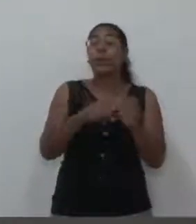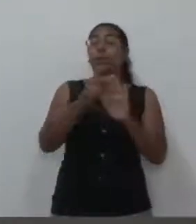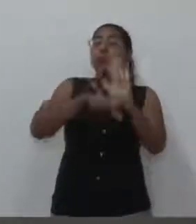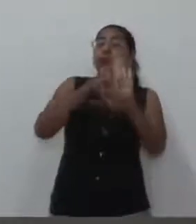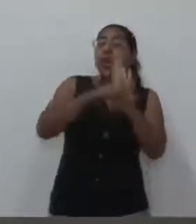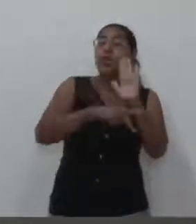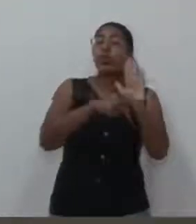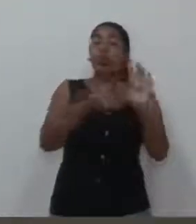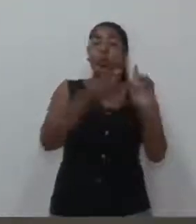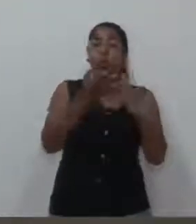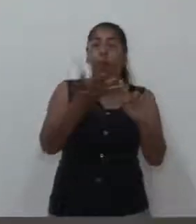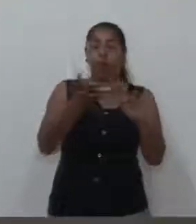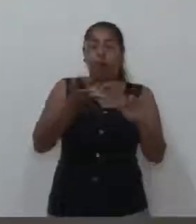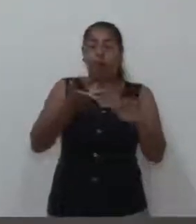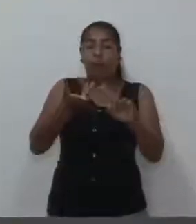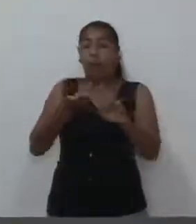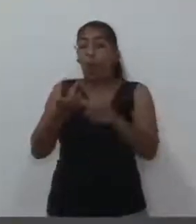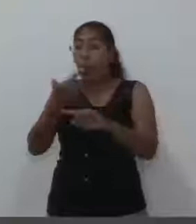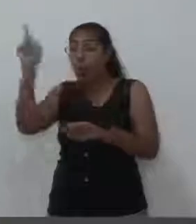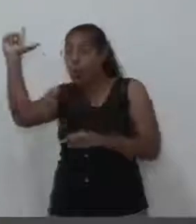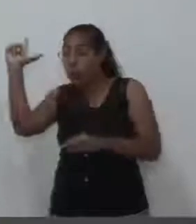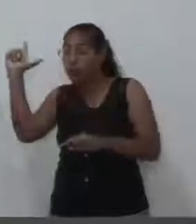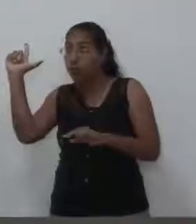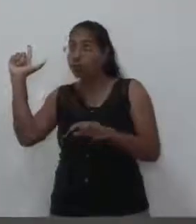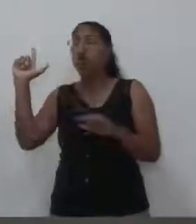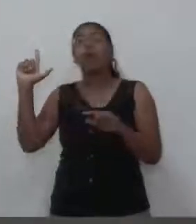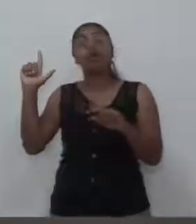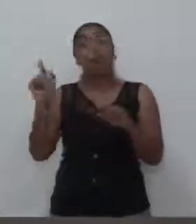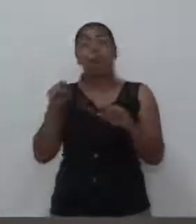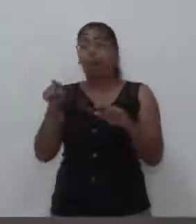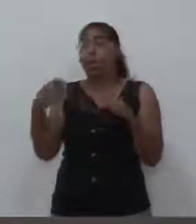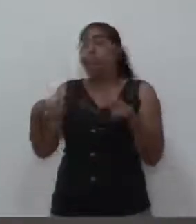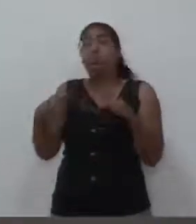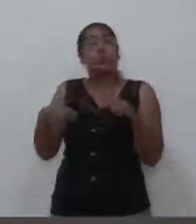rapidamente essa questão possa ser solucionada.